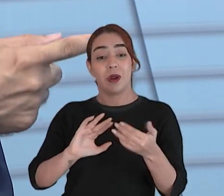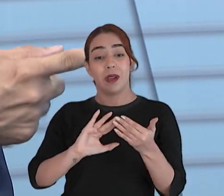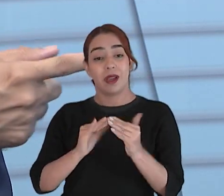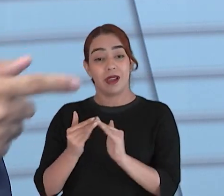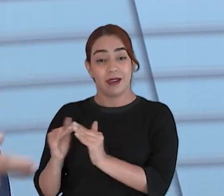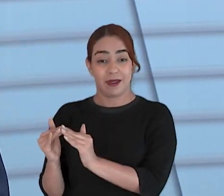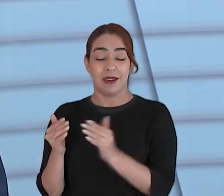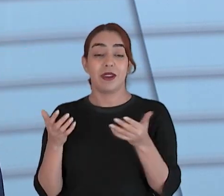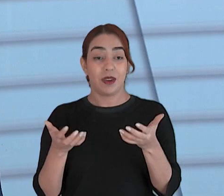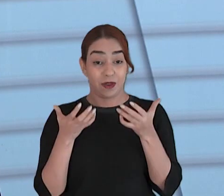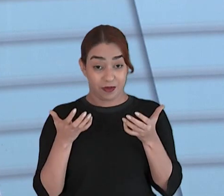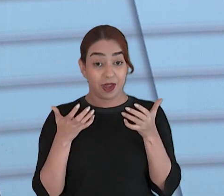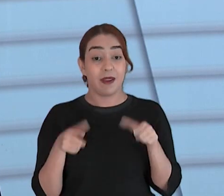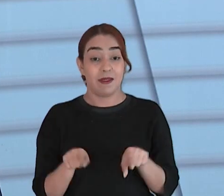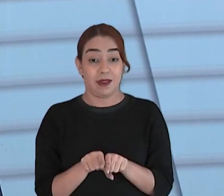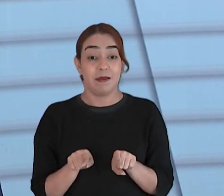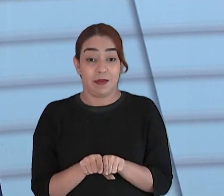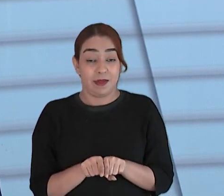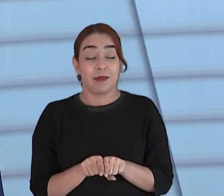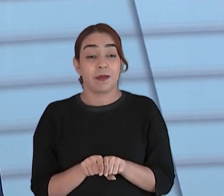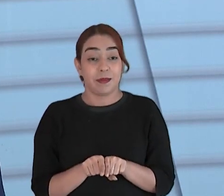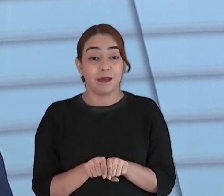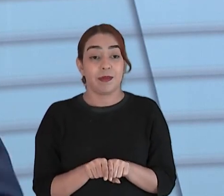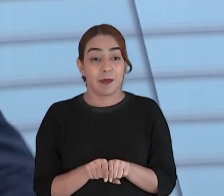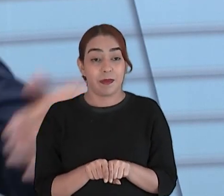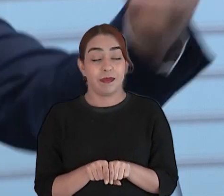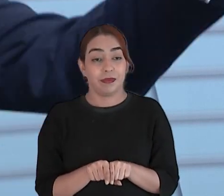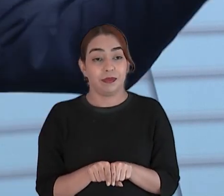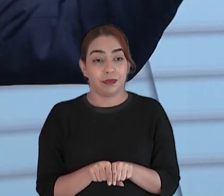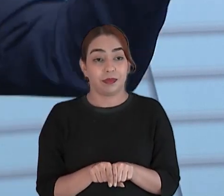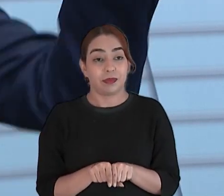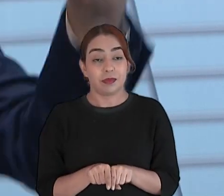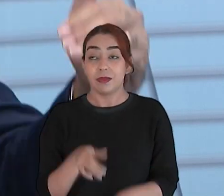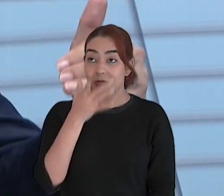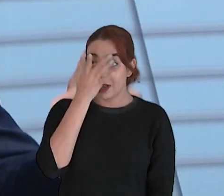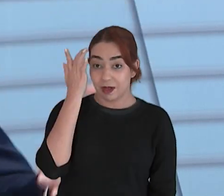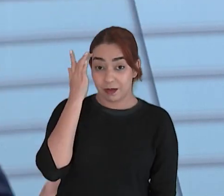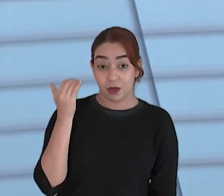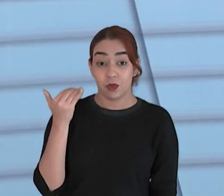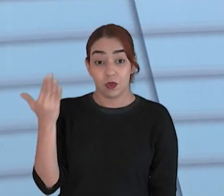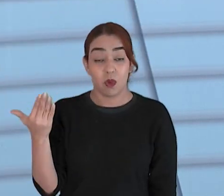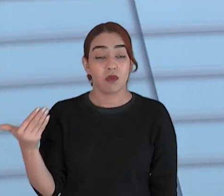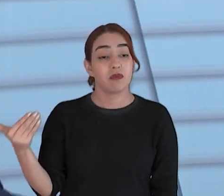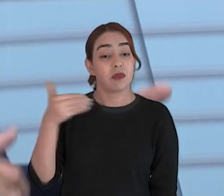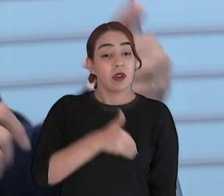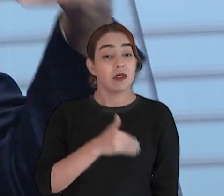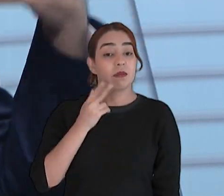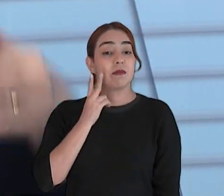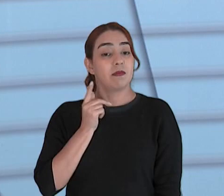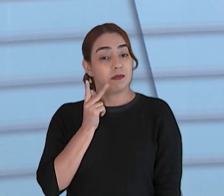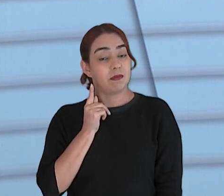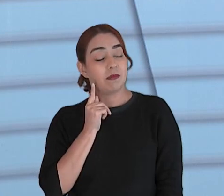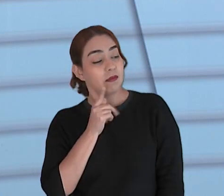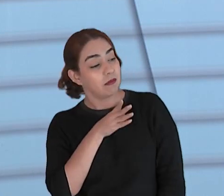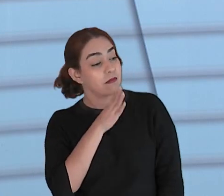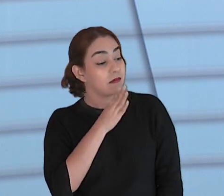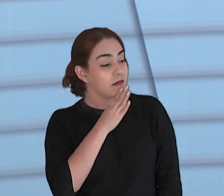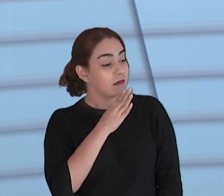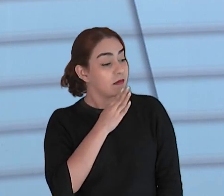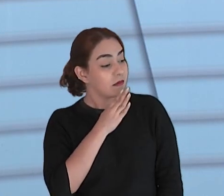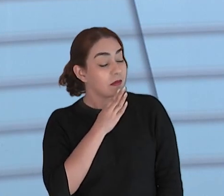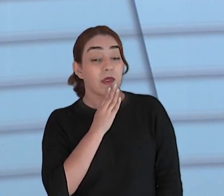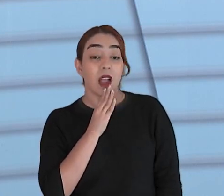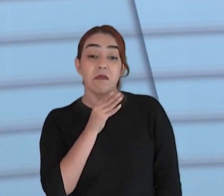fazer na cidade de fora eu gostaria que também as pessoas que viessem para Fortaleza também dessem uma voltinha